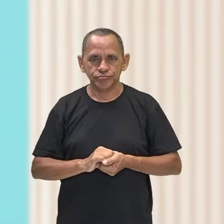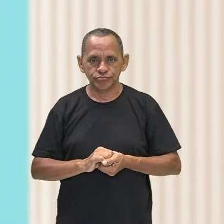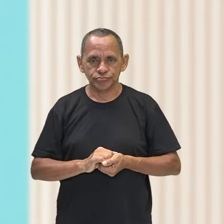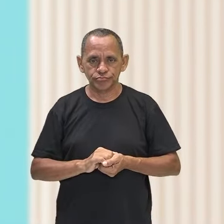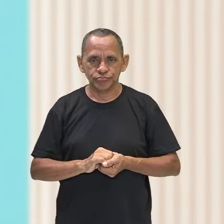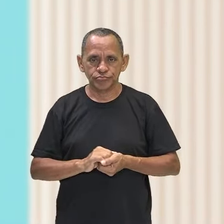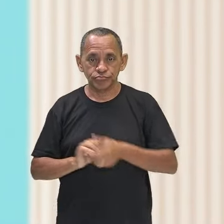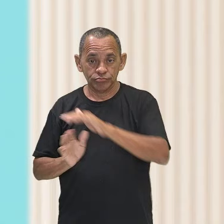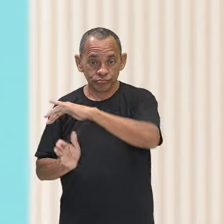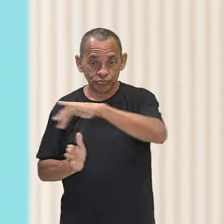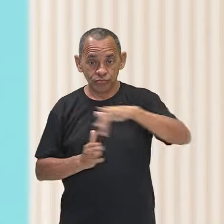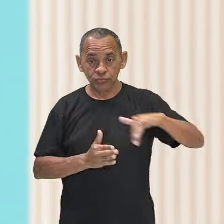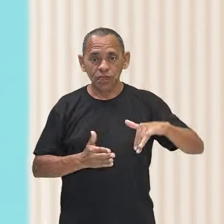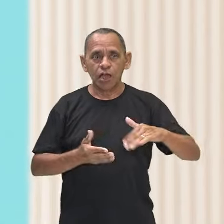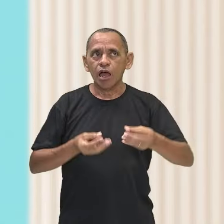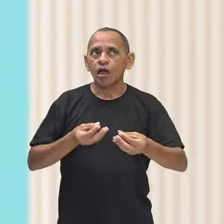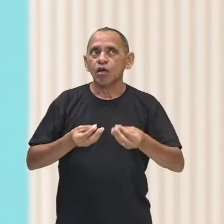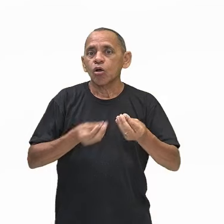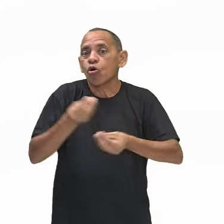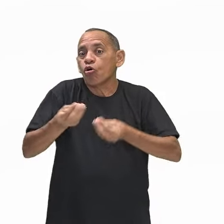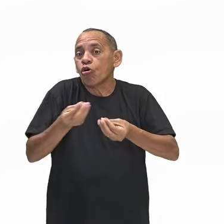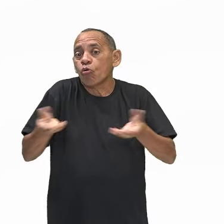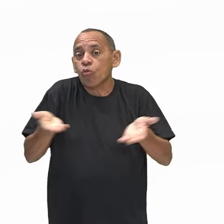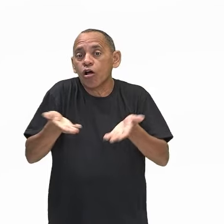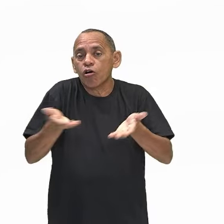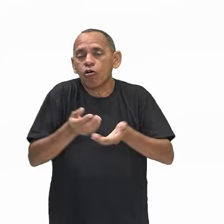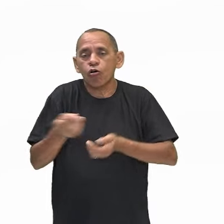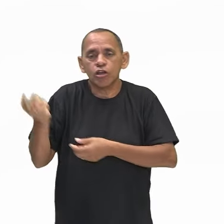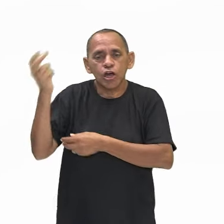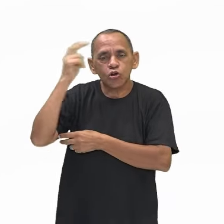vivências corporais na cultura juvenil.